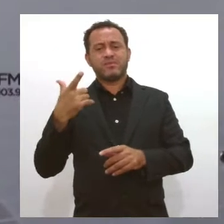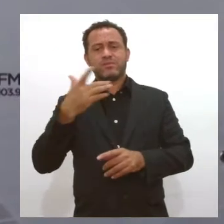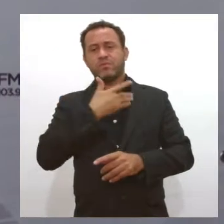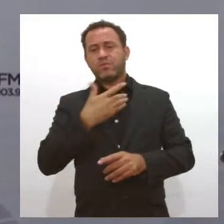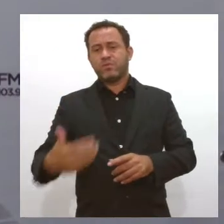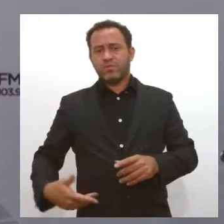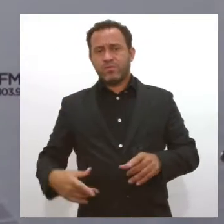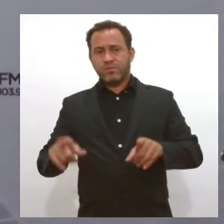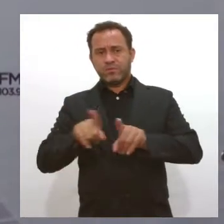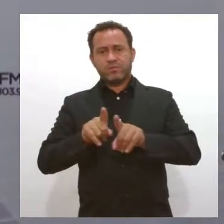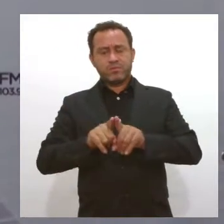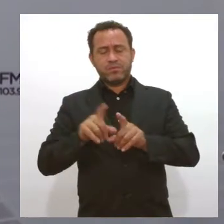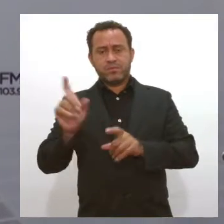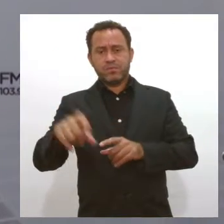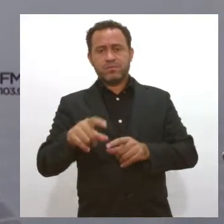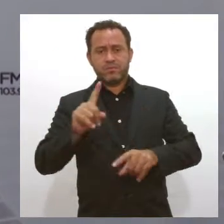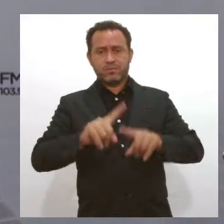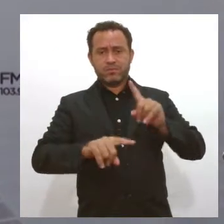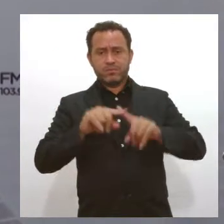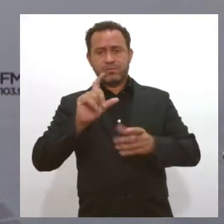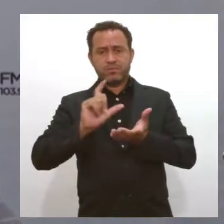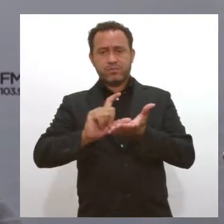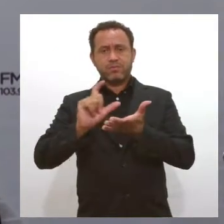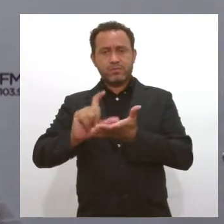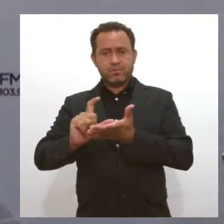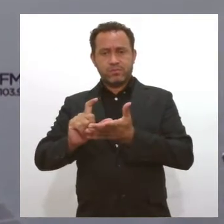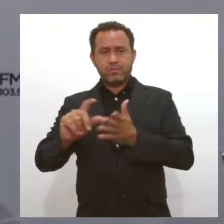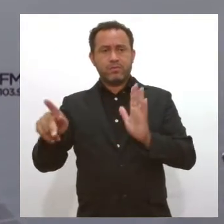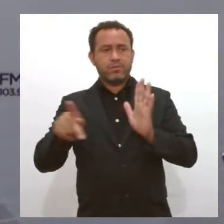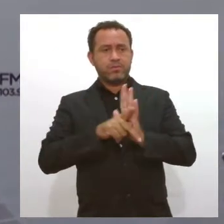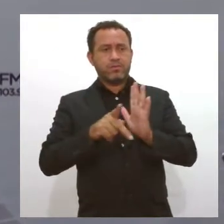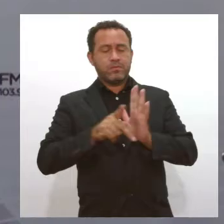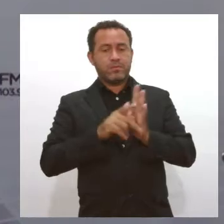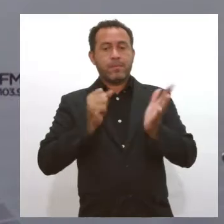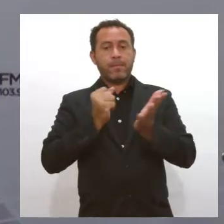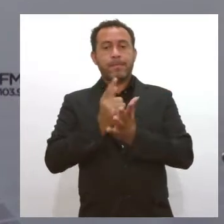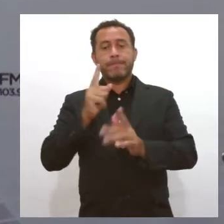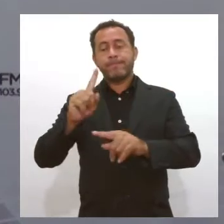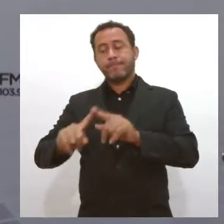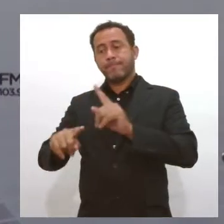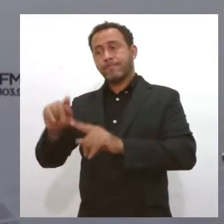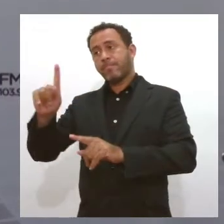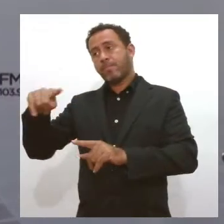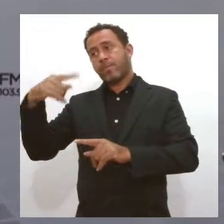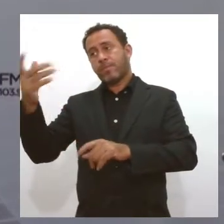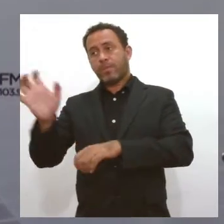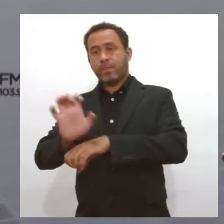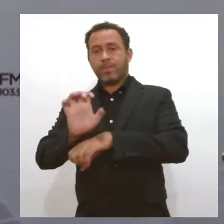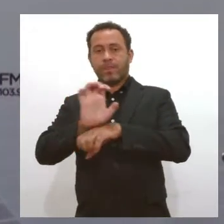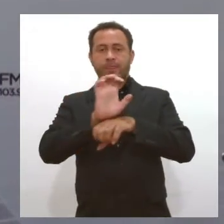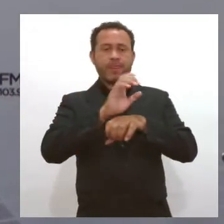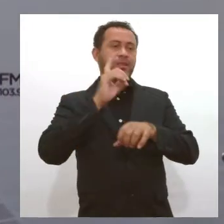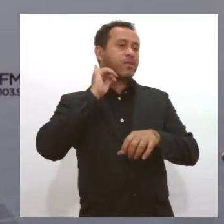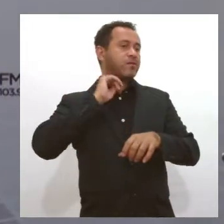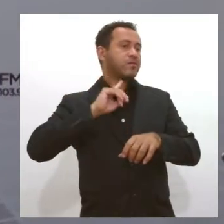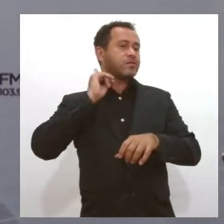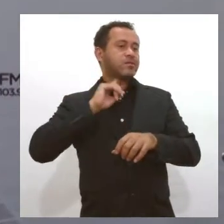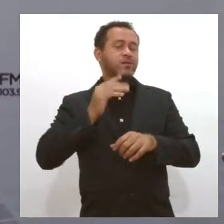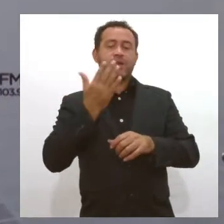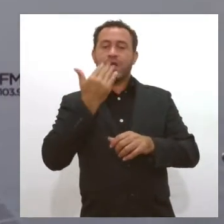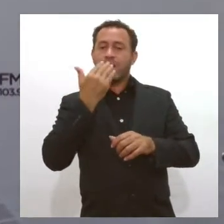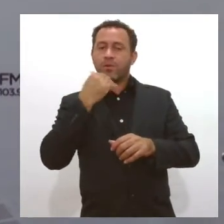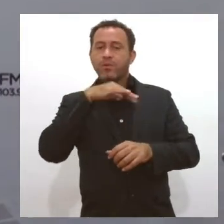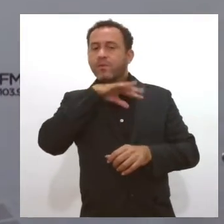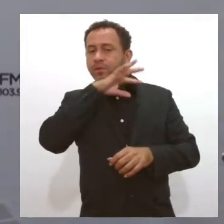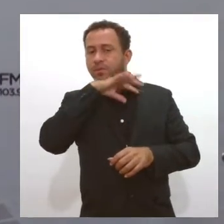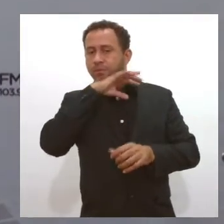atual, esses recursos são direcionados, são feitos a compra desse material fora do Estado de Minas Gerais, que é a ração, é o